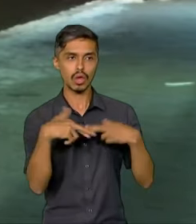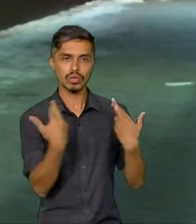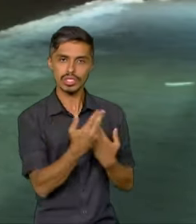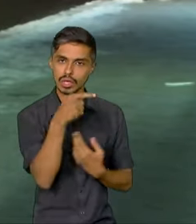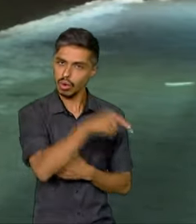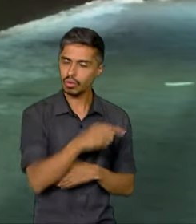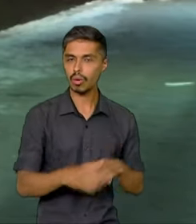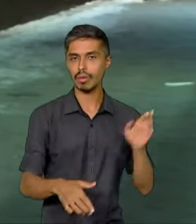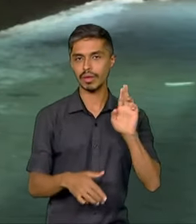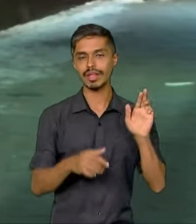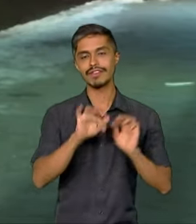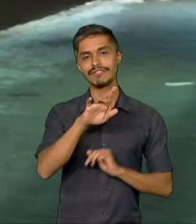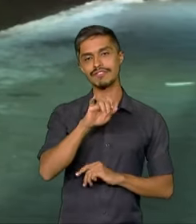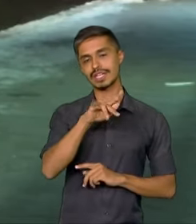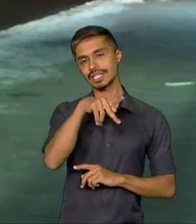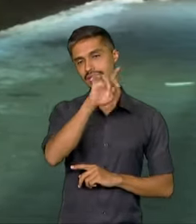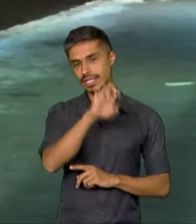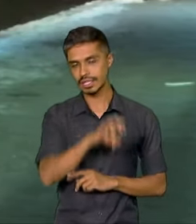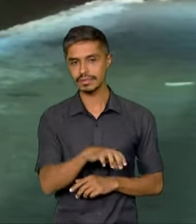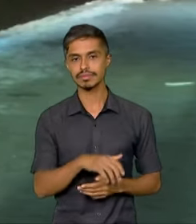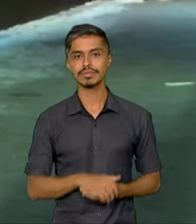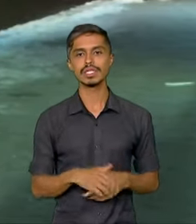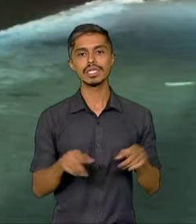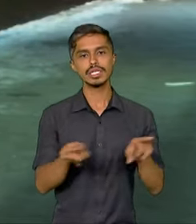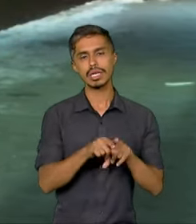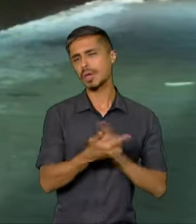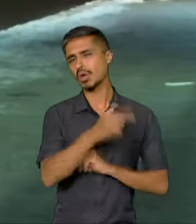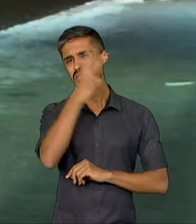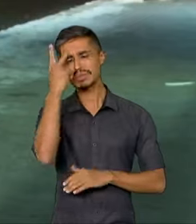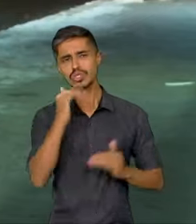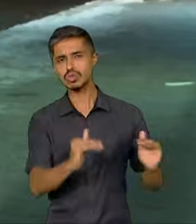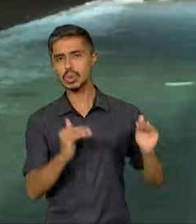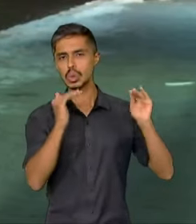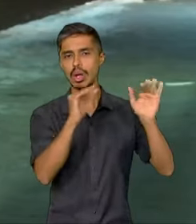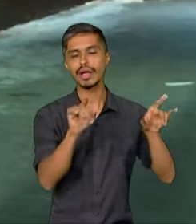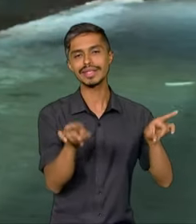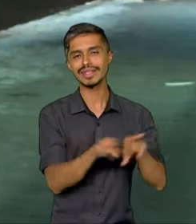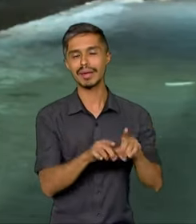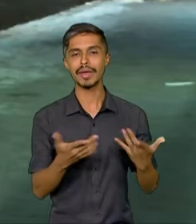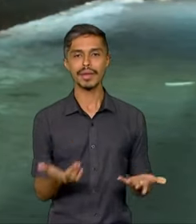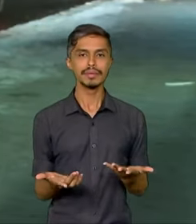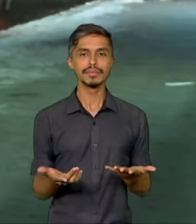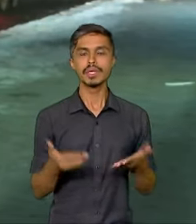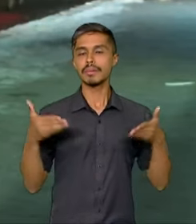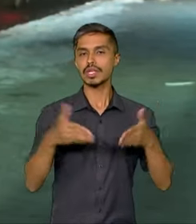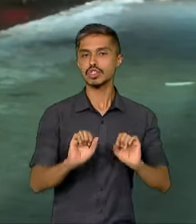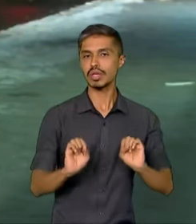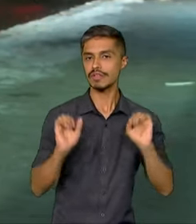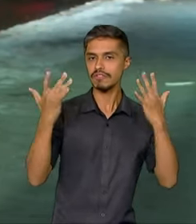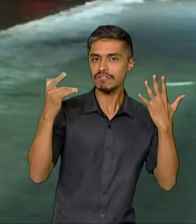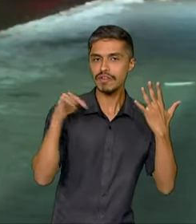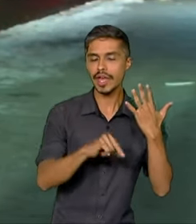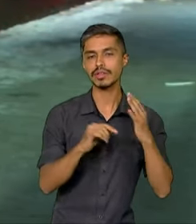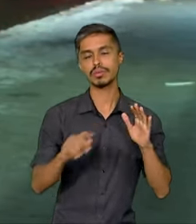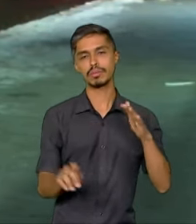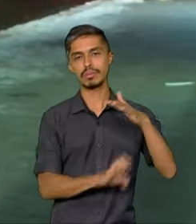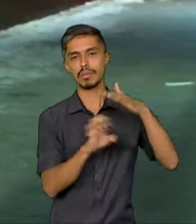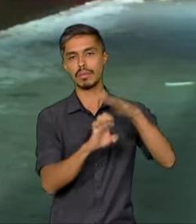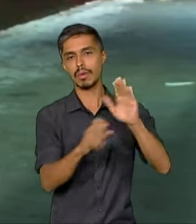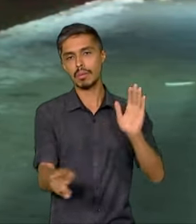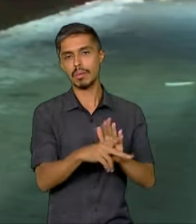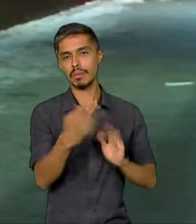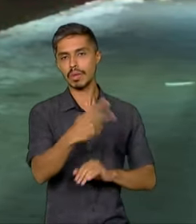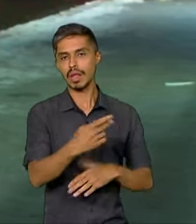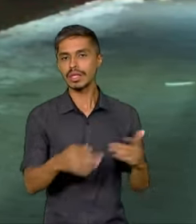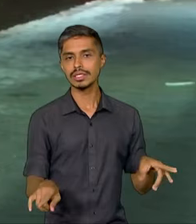Alemanha, Frank-Walter Steinmeier, e outras autoridades, e vai participar de um evento empresarial na Casa da